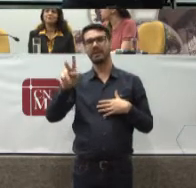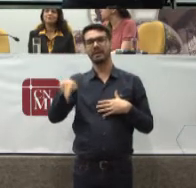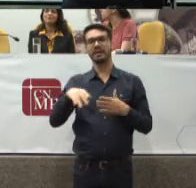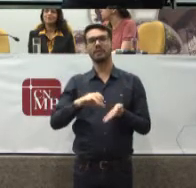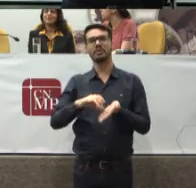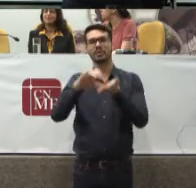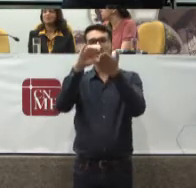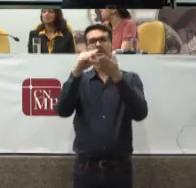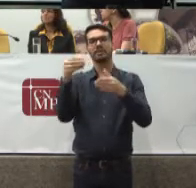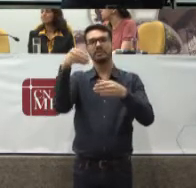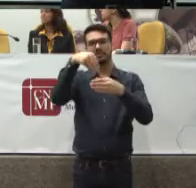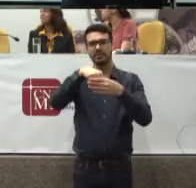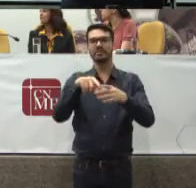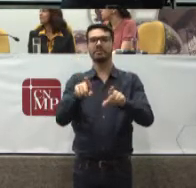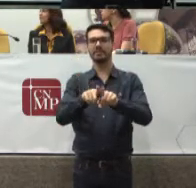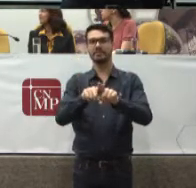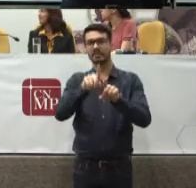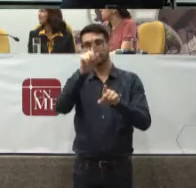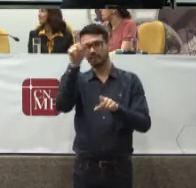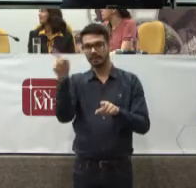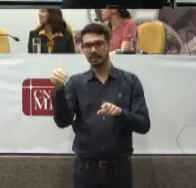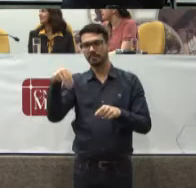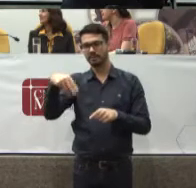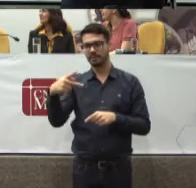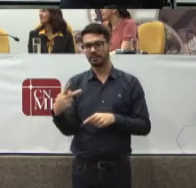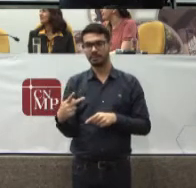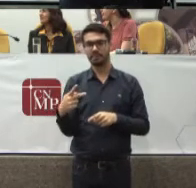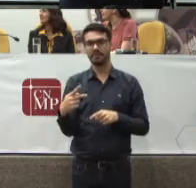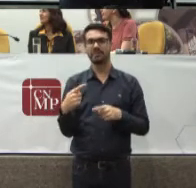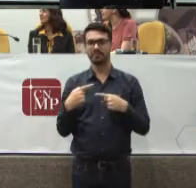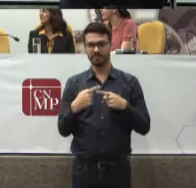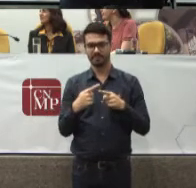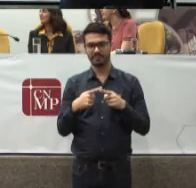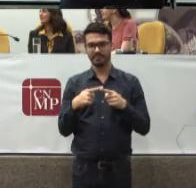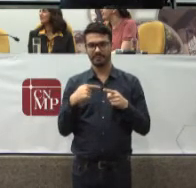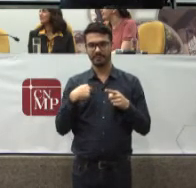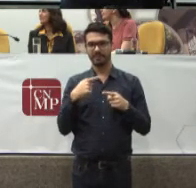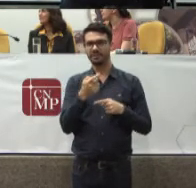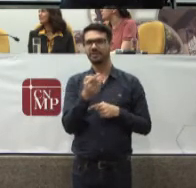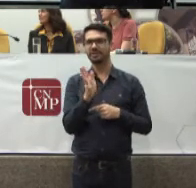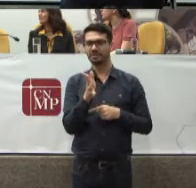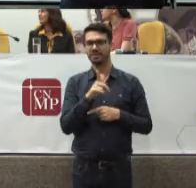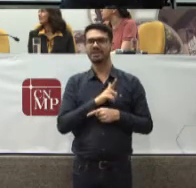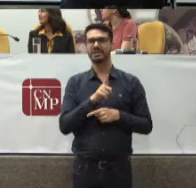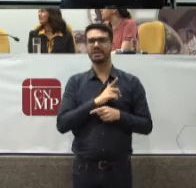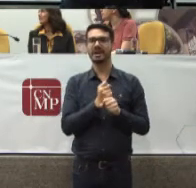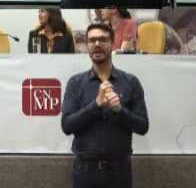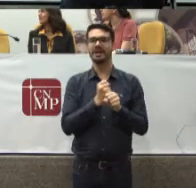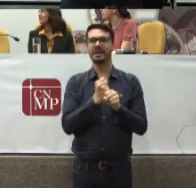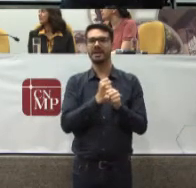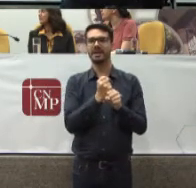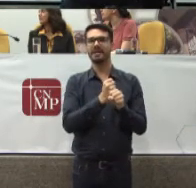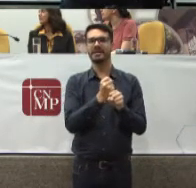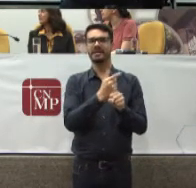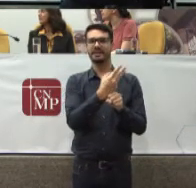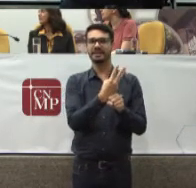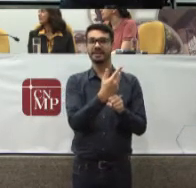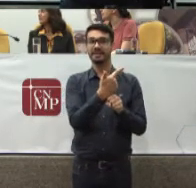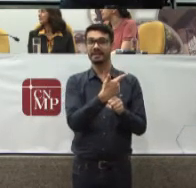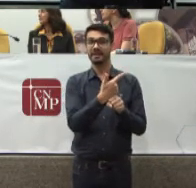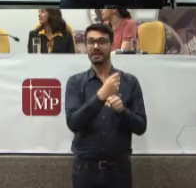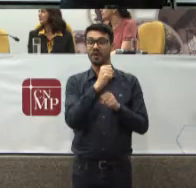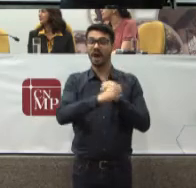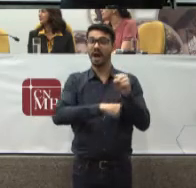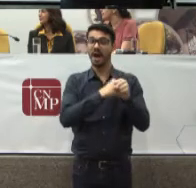Nacional Do Ministério Público Também minha casa Porque conto já Com quase 32 anos De Ministério Público Paulista